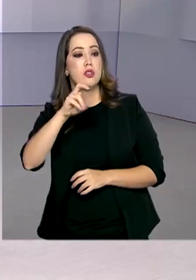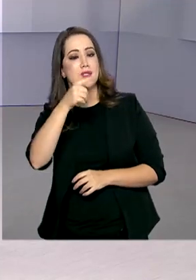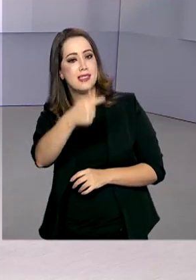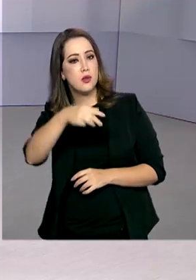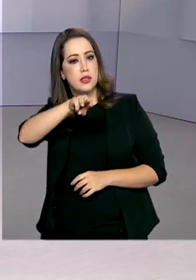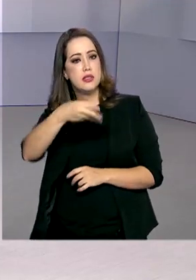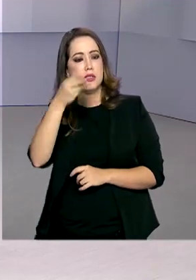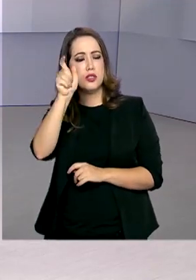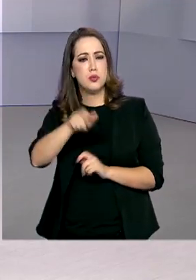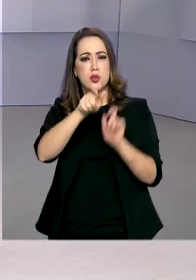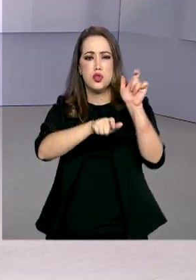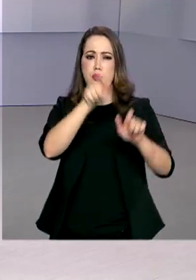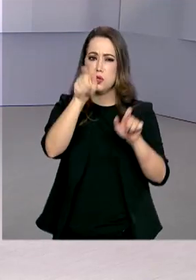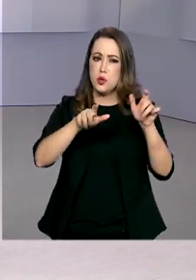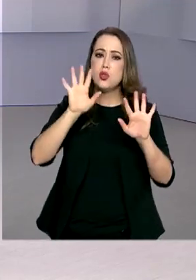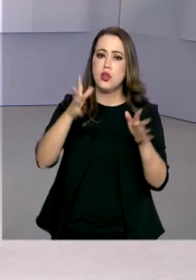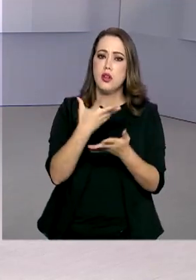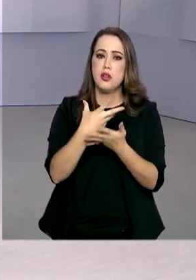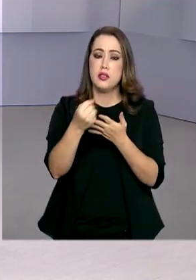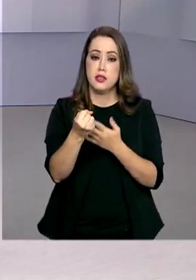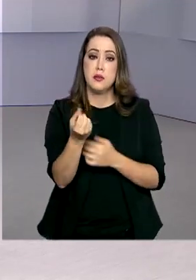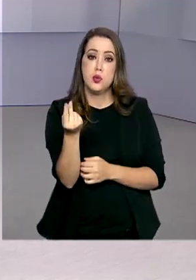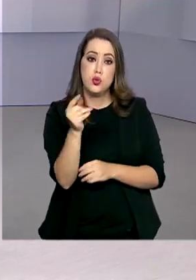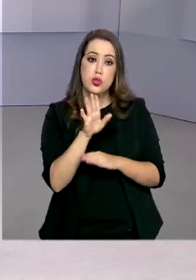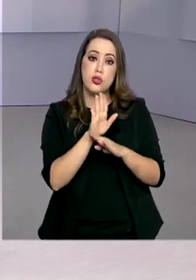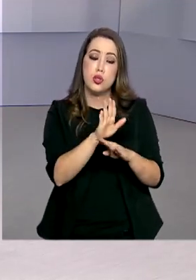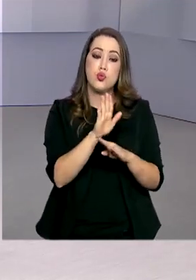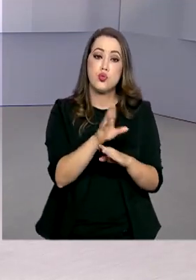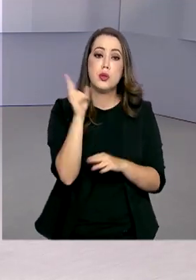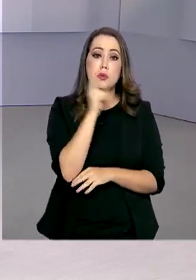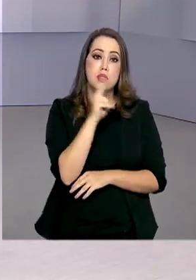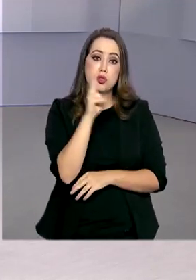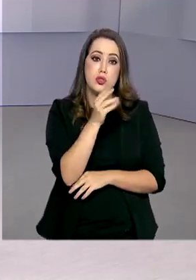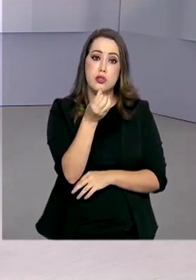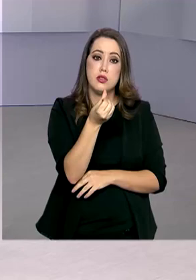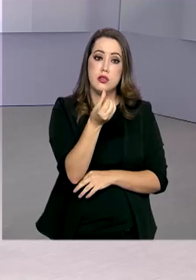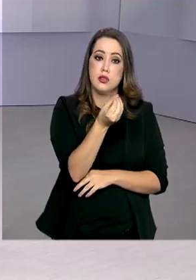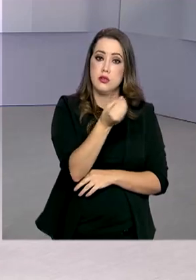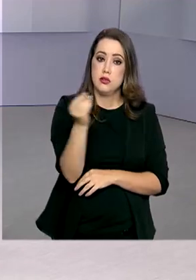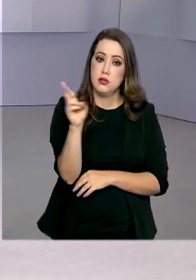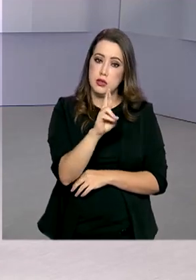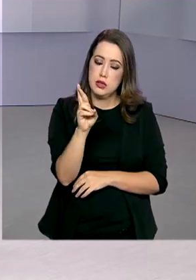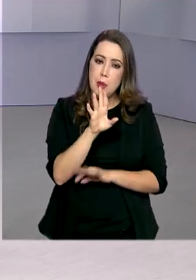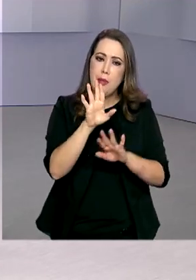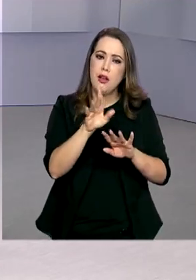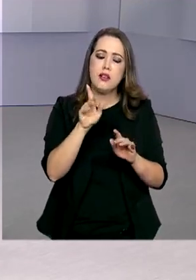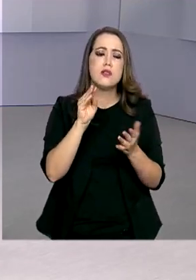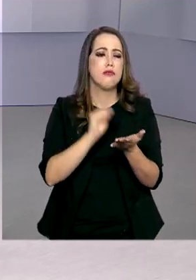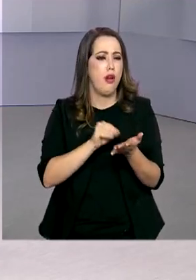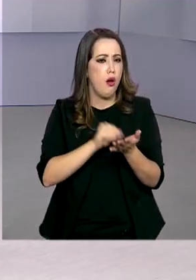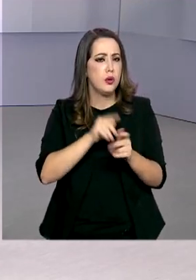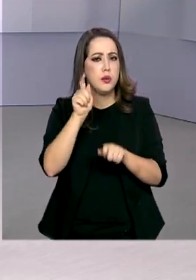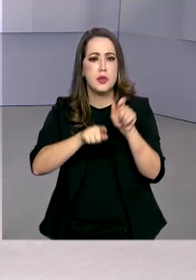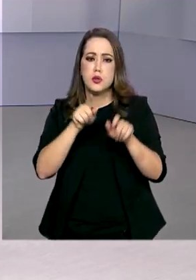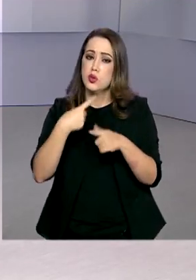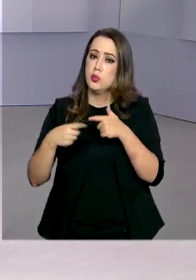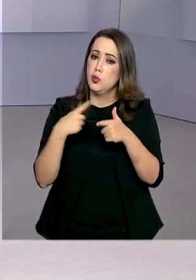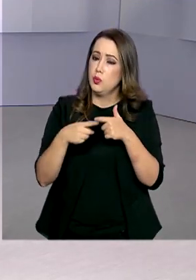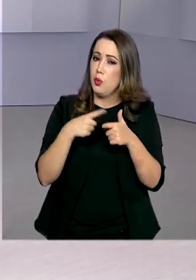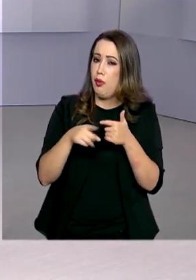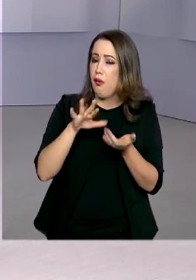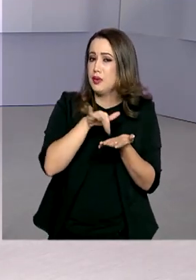receberam auxílio emergencial de R$ 600, mas tem gente que ainda não teve acesso ao benefício por algum problema